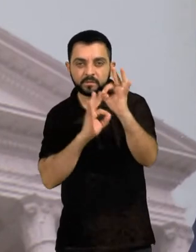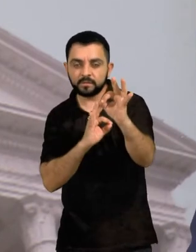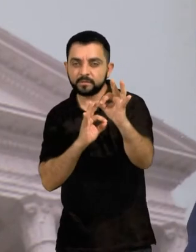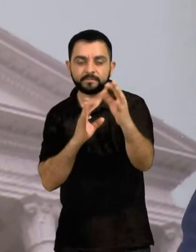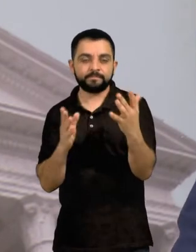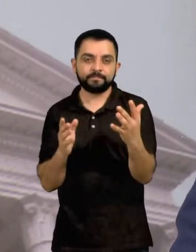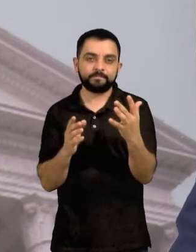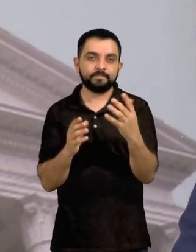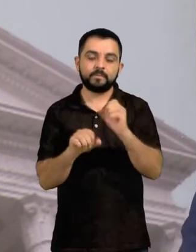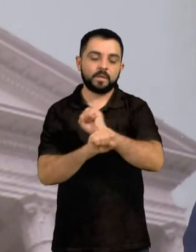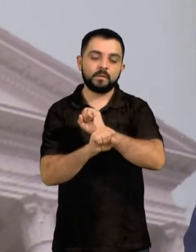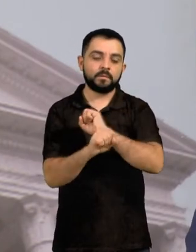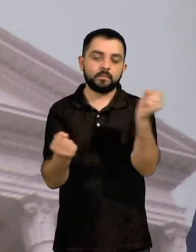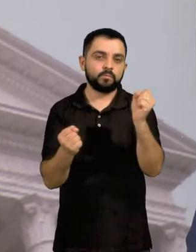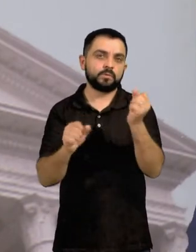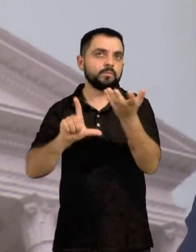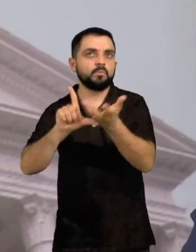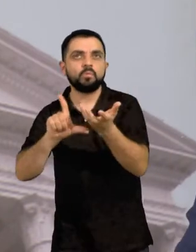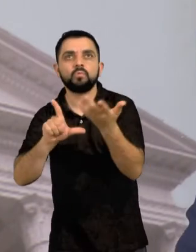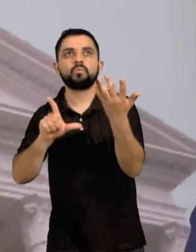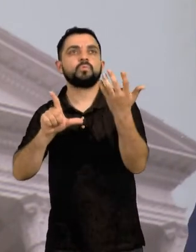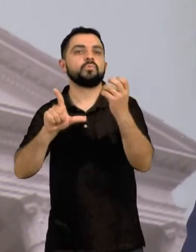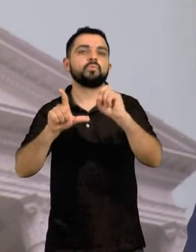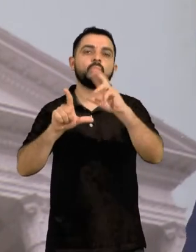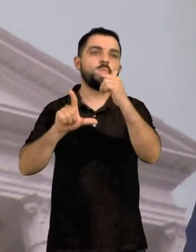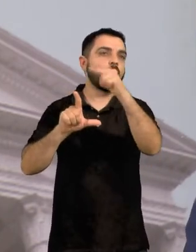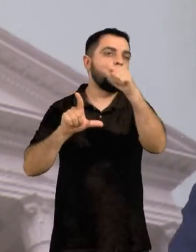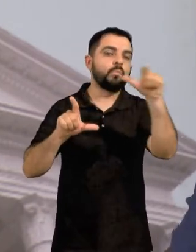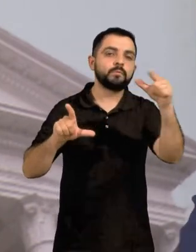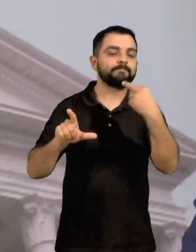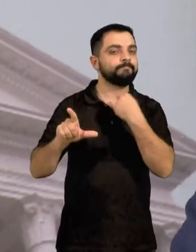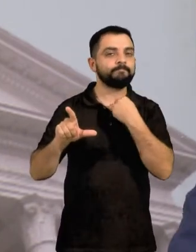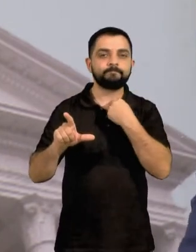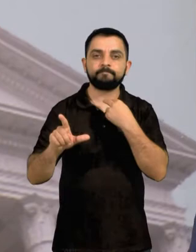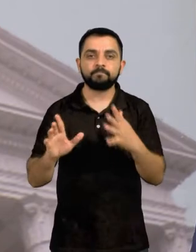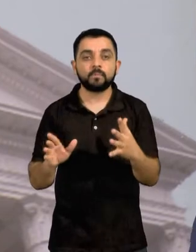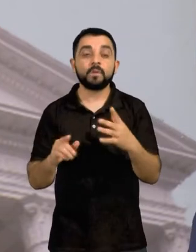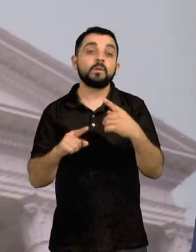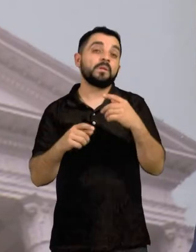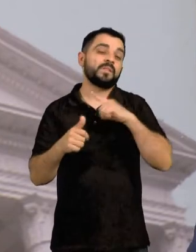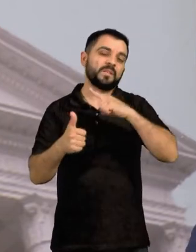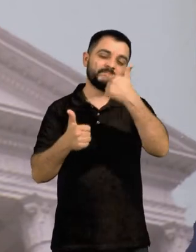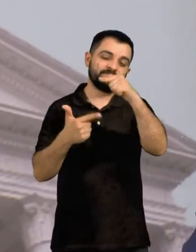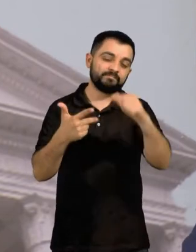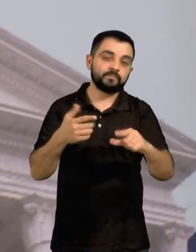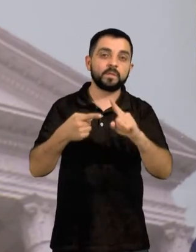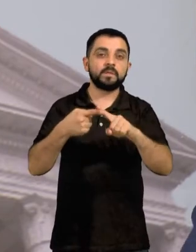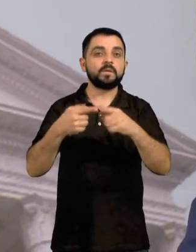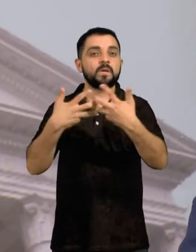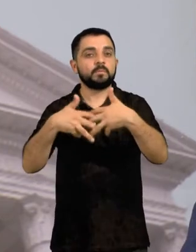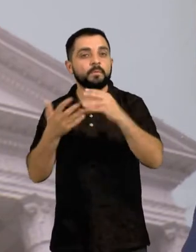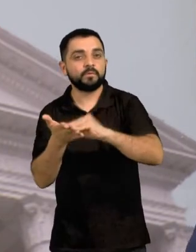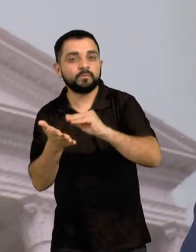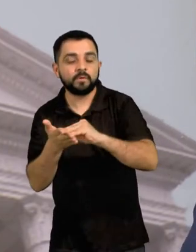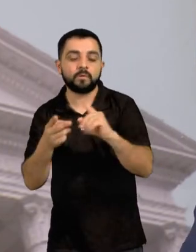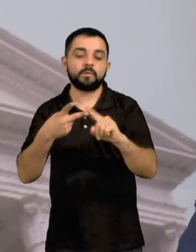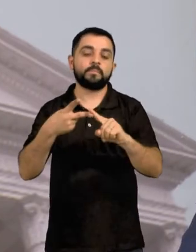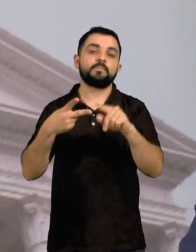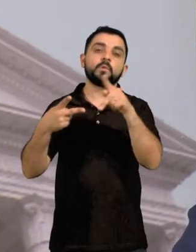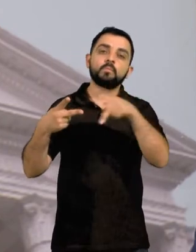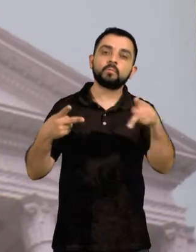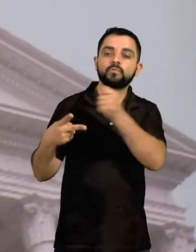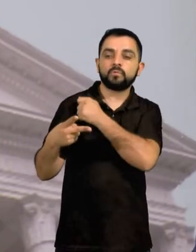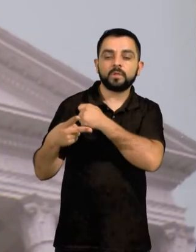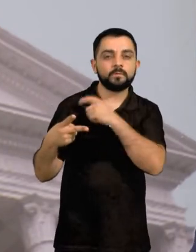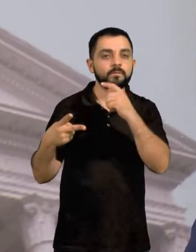que substituam integralmente as aulas. E isso por vários motivos. A insuficiência dos nossos equipamentos, a necessidade de treinamento dos usuários,